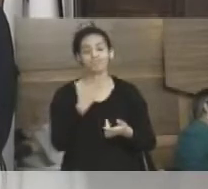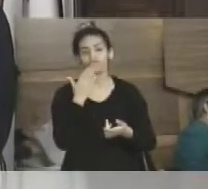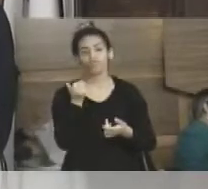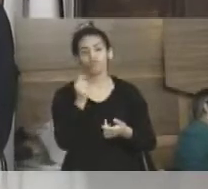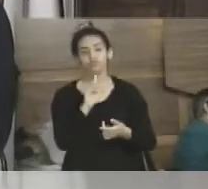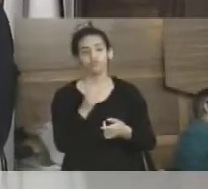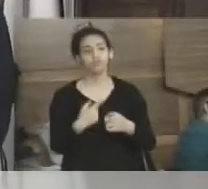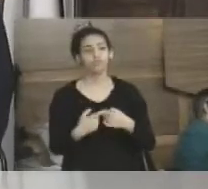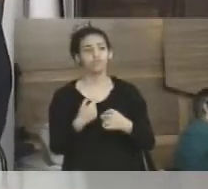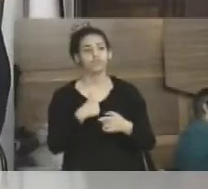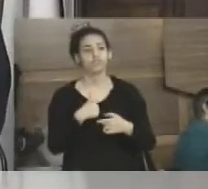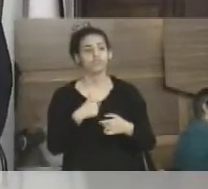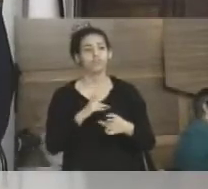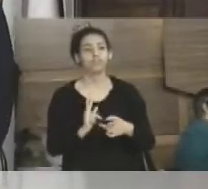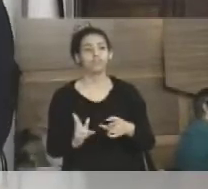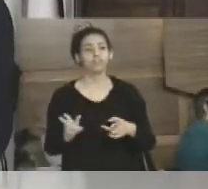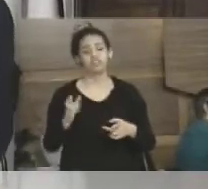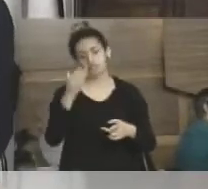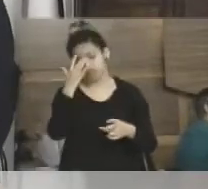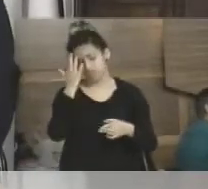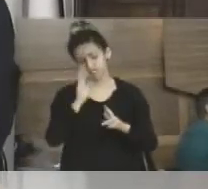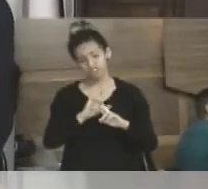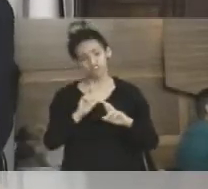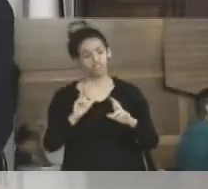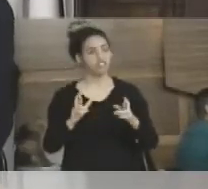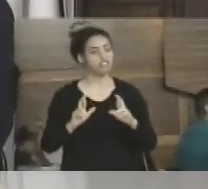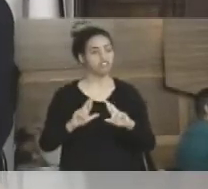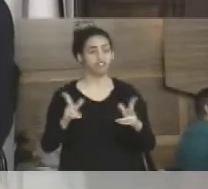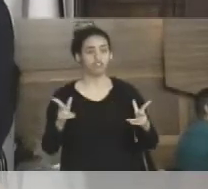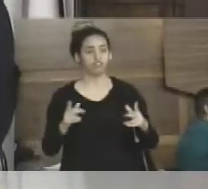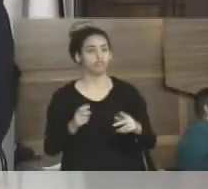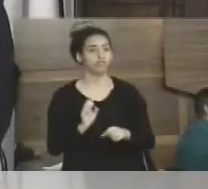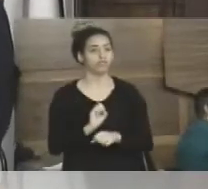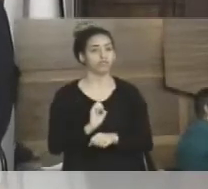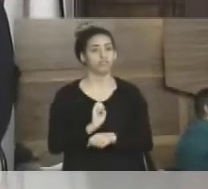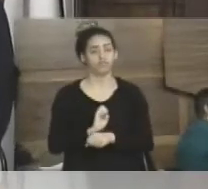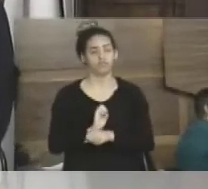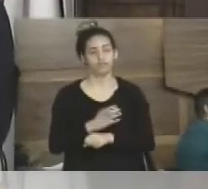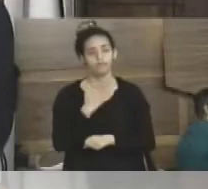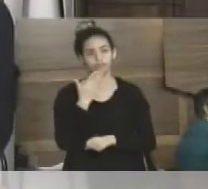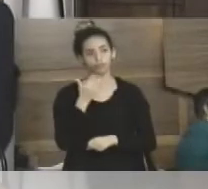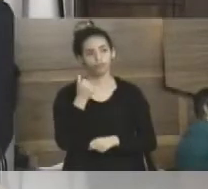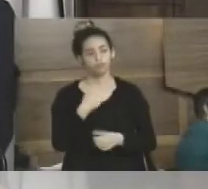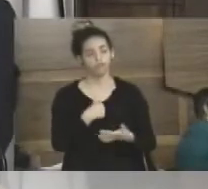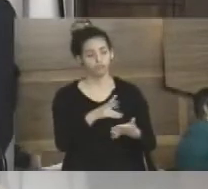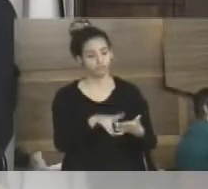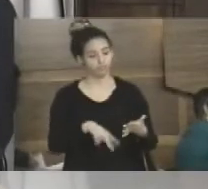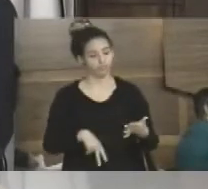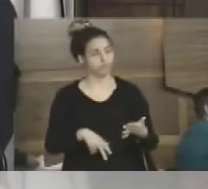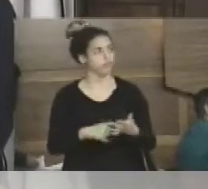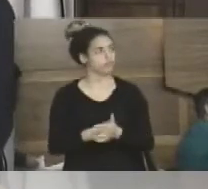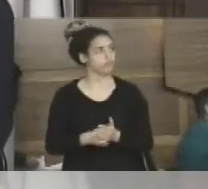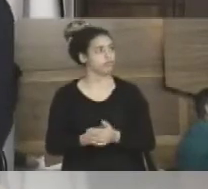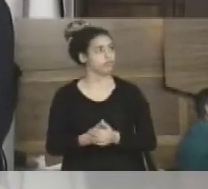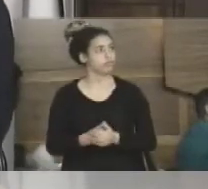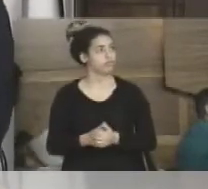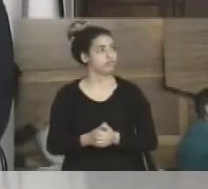Porque sempre tem um dúbio sentido. Então, melhor segurar um pouquinho. Vou ler para vocês,